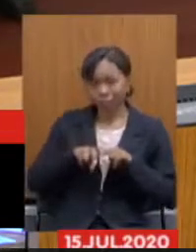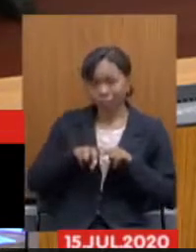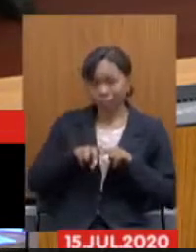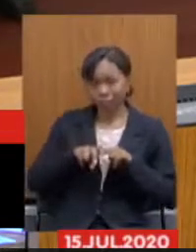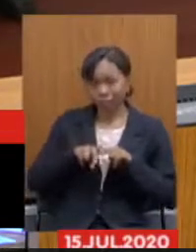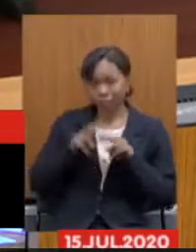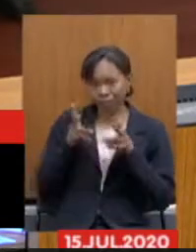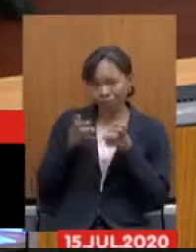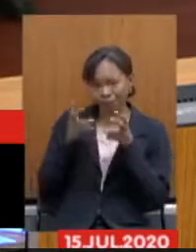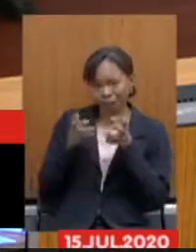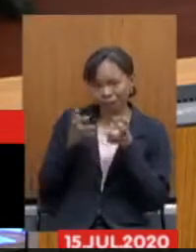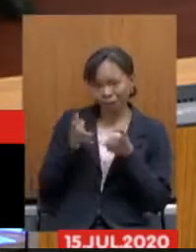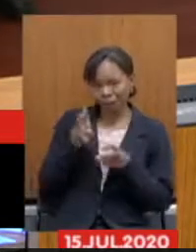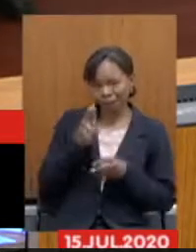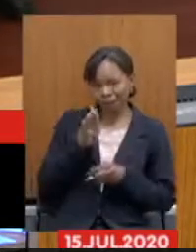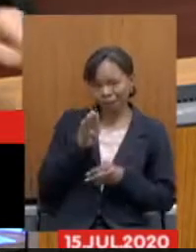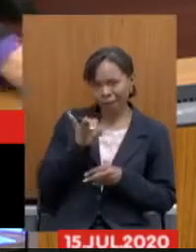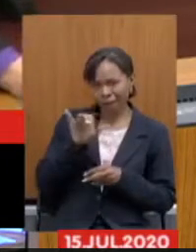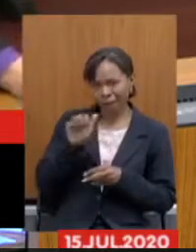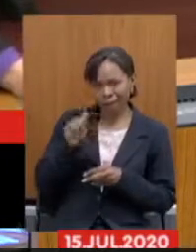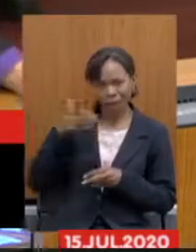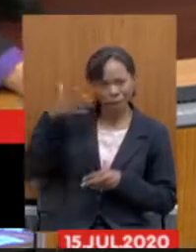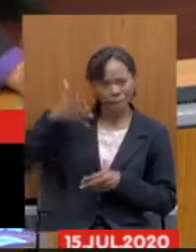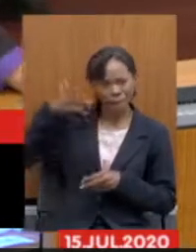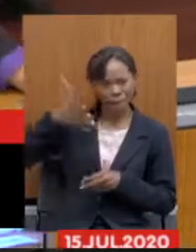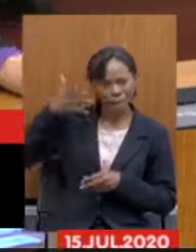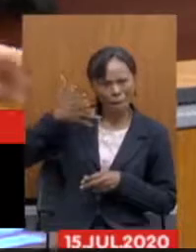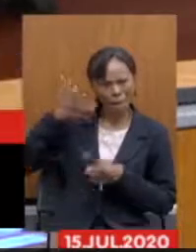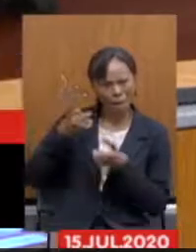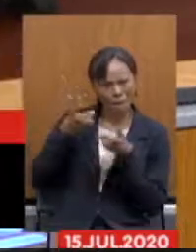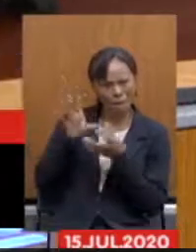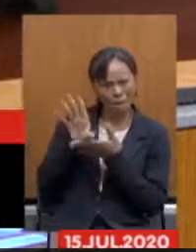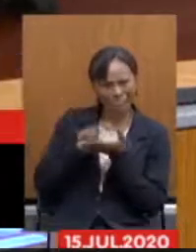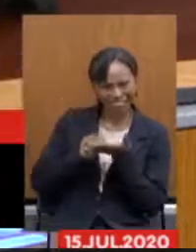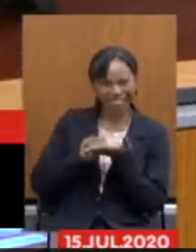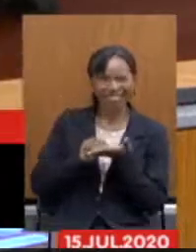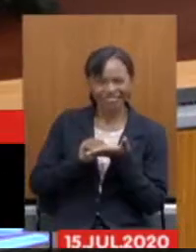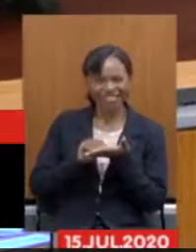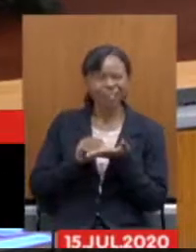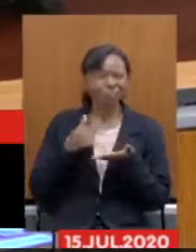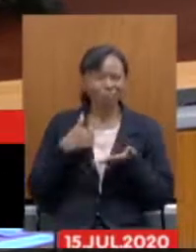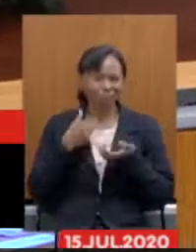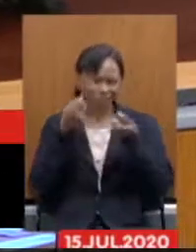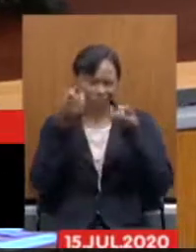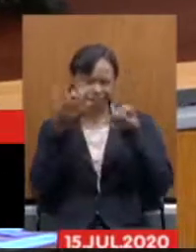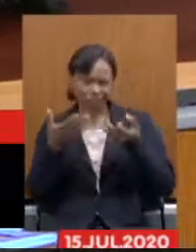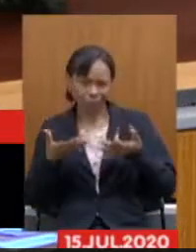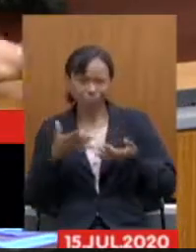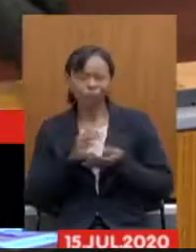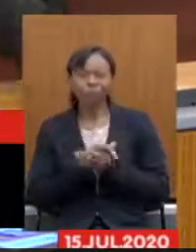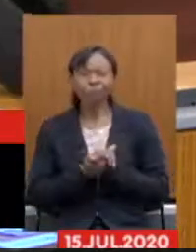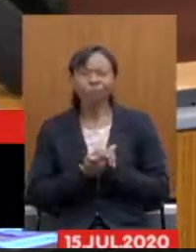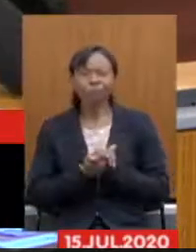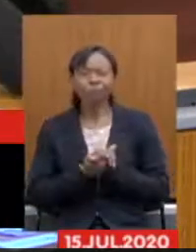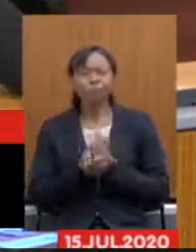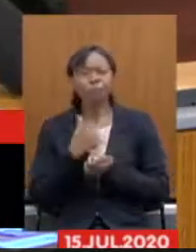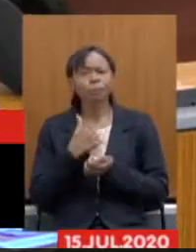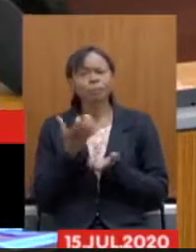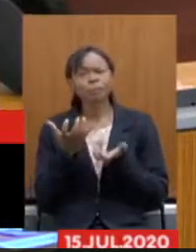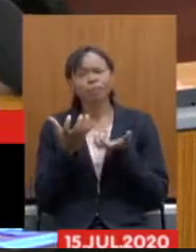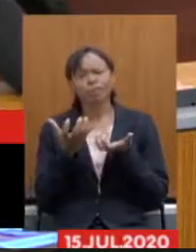pouco da eloquência da Bia, para que eu possa externar aqui. eu queria muito